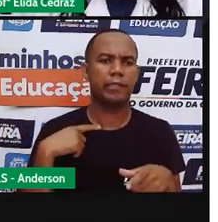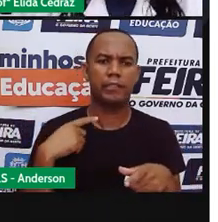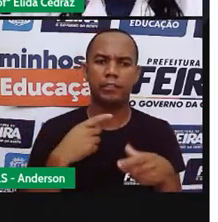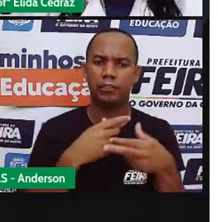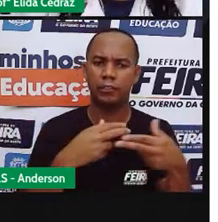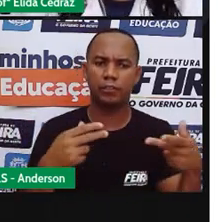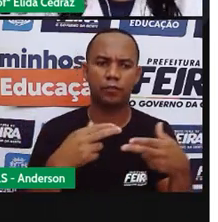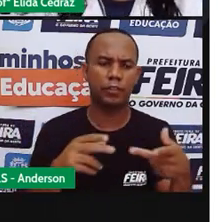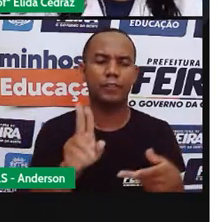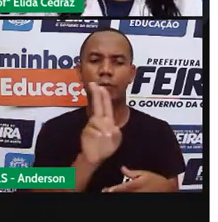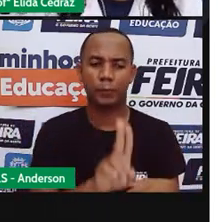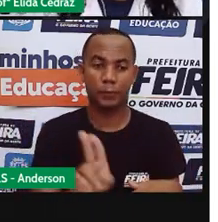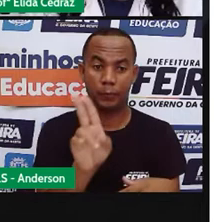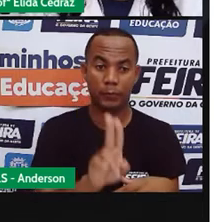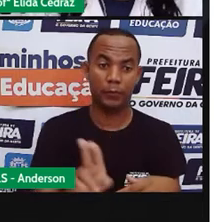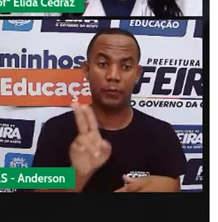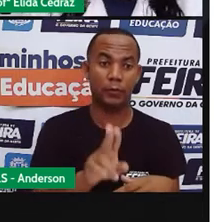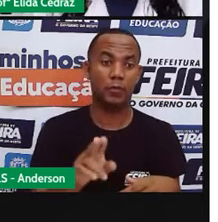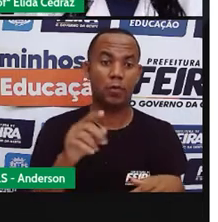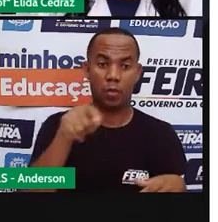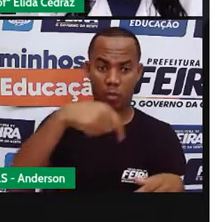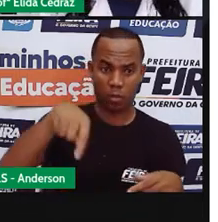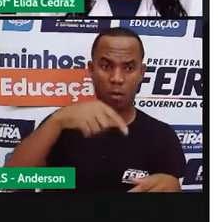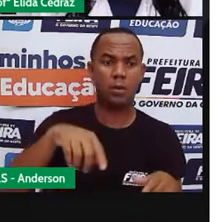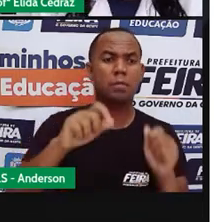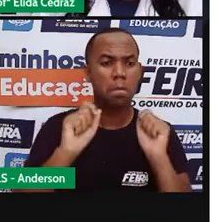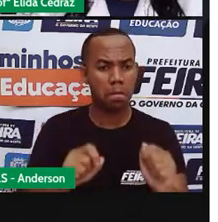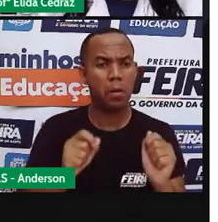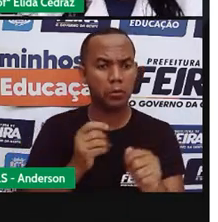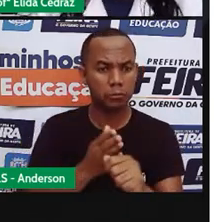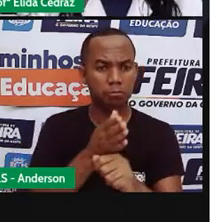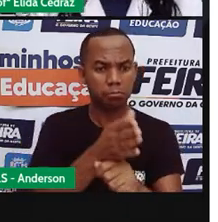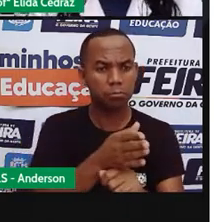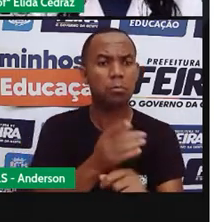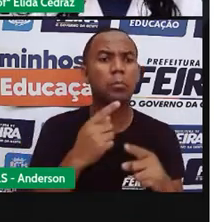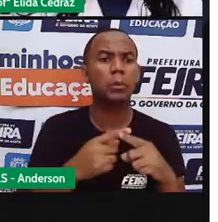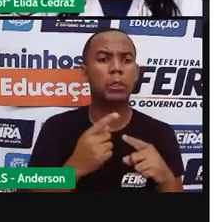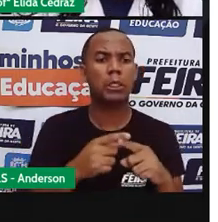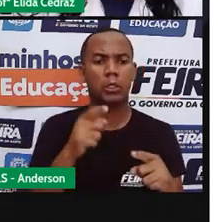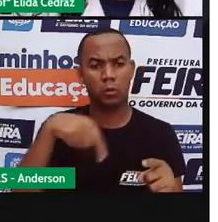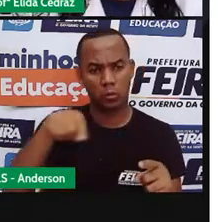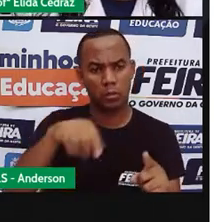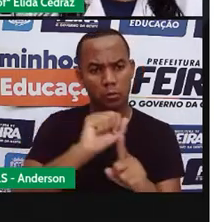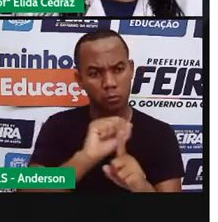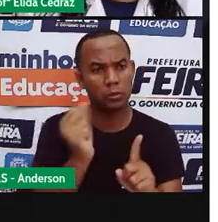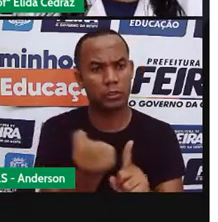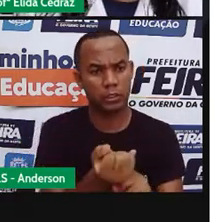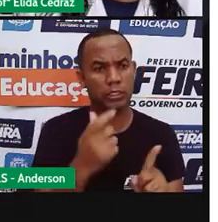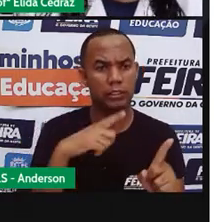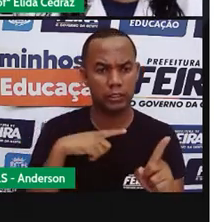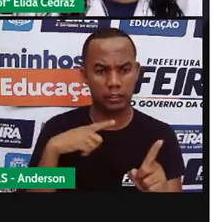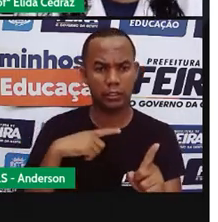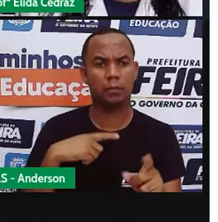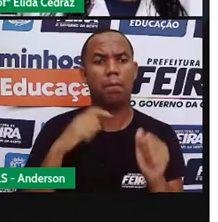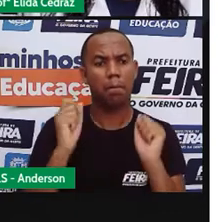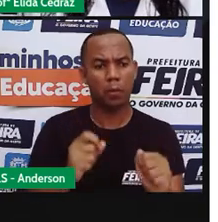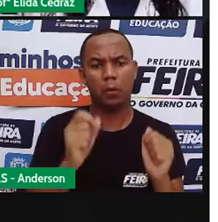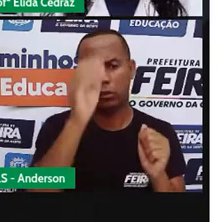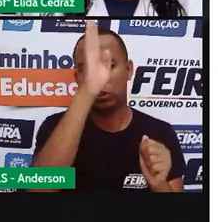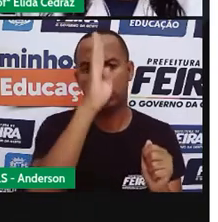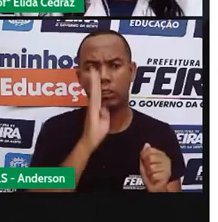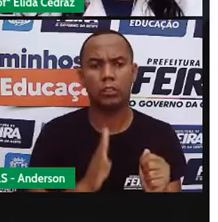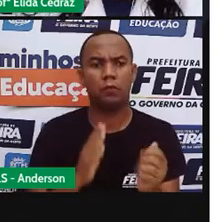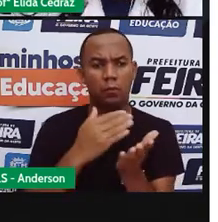nós, que fazemos parte da sociedade, podemos utilizar esses serviços nos espaços públicos